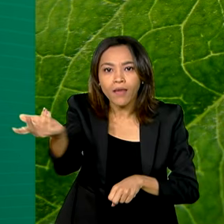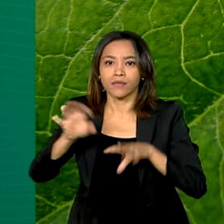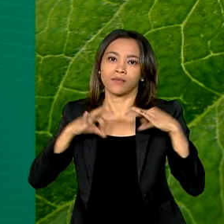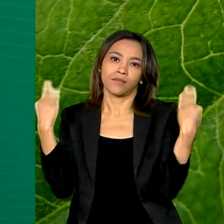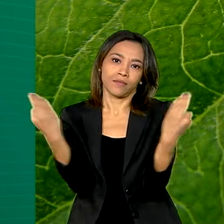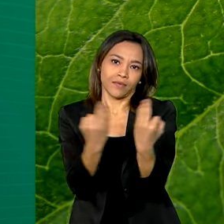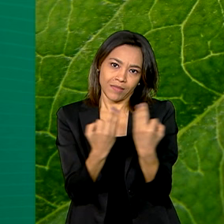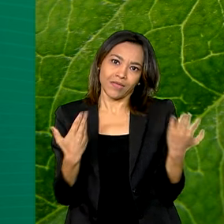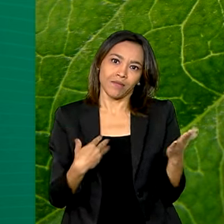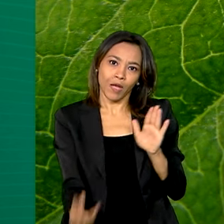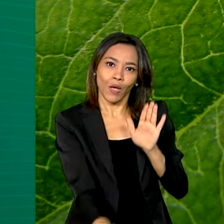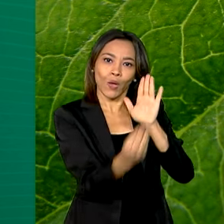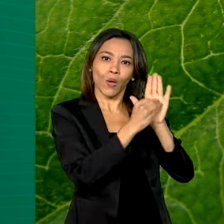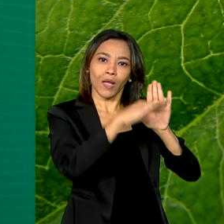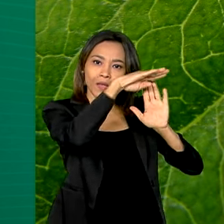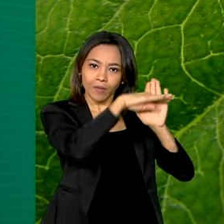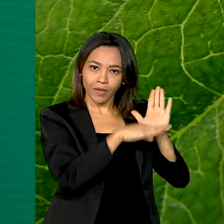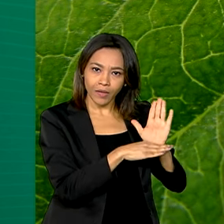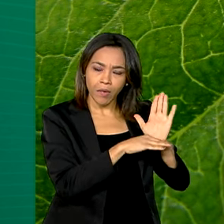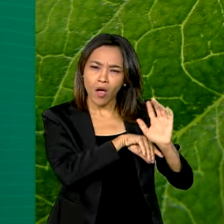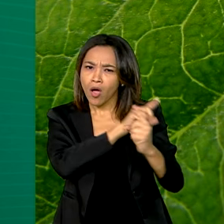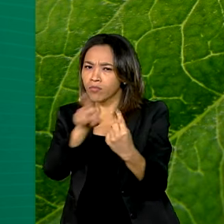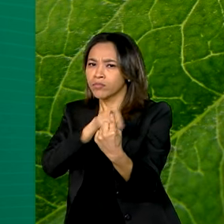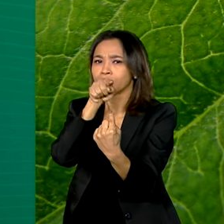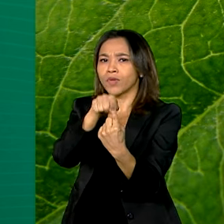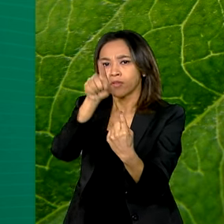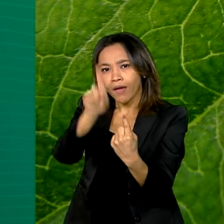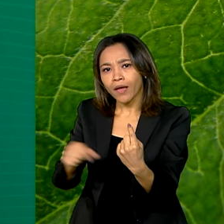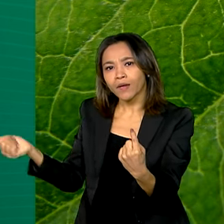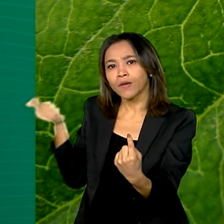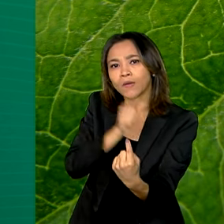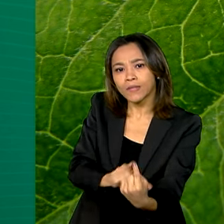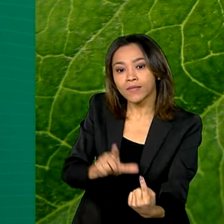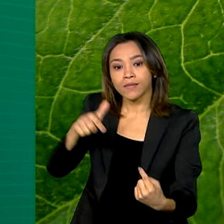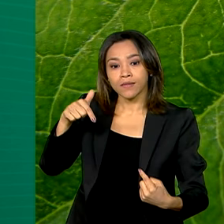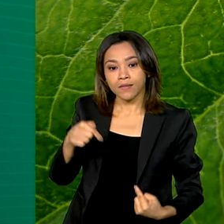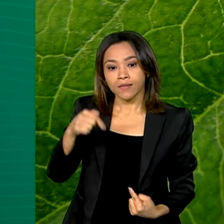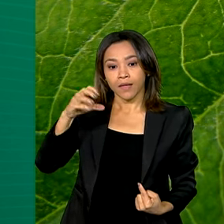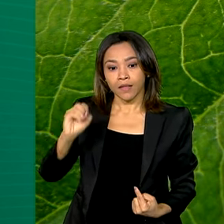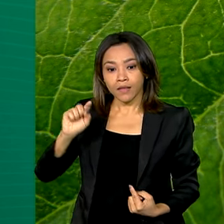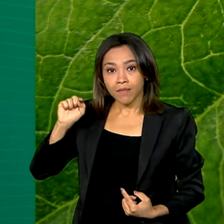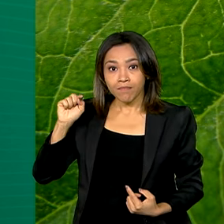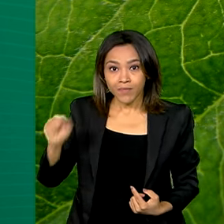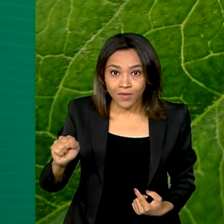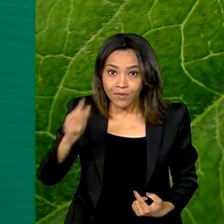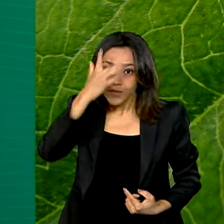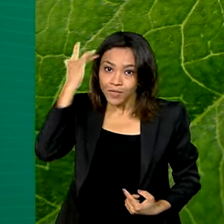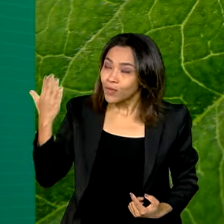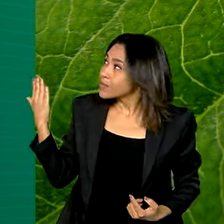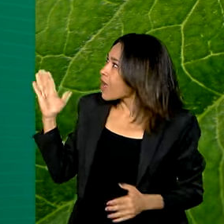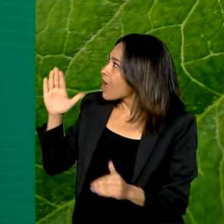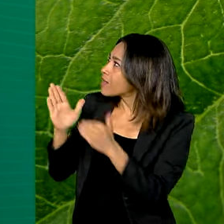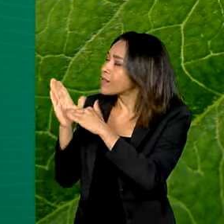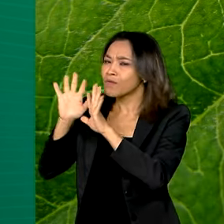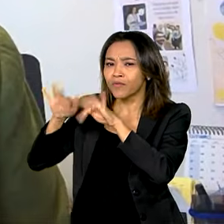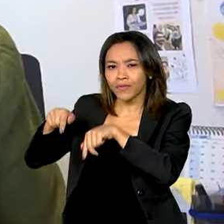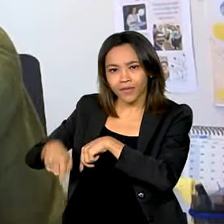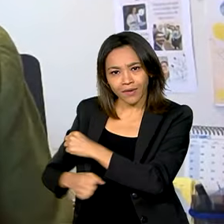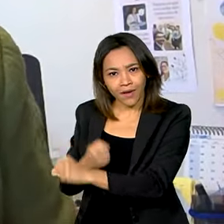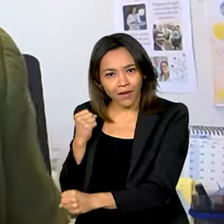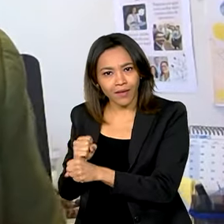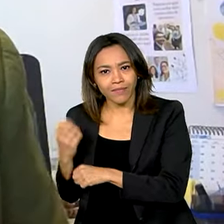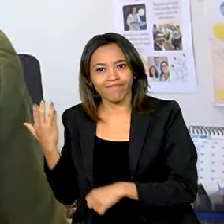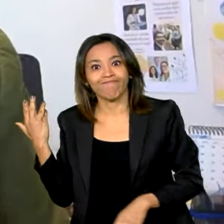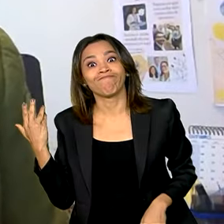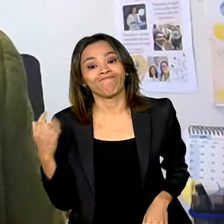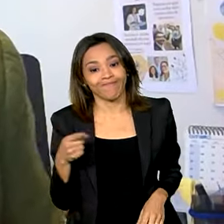agroextrativistas ao programa. A meta é chegar a 70 mil beneficiados até o fim deste ano. Nós